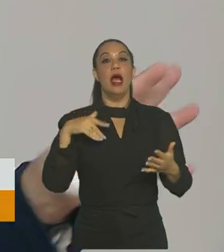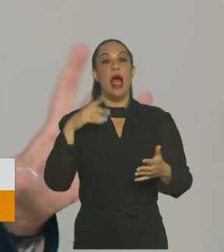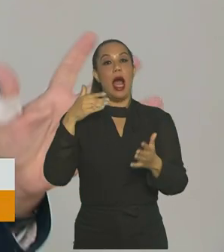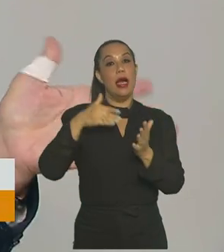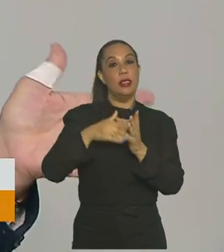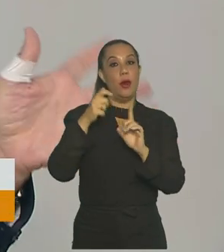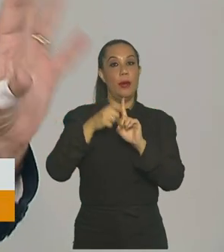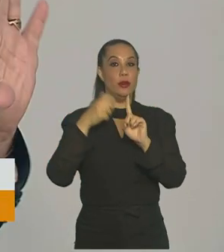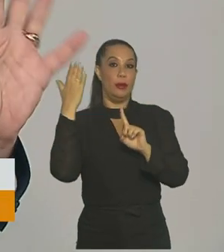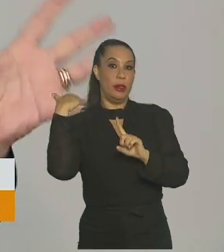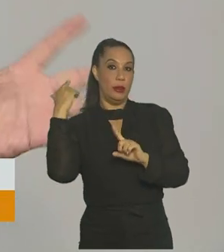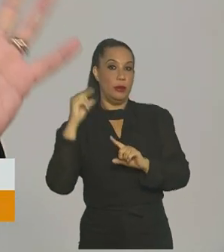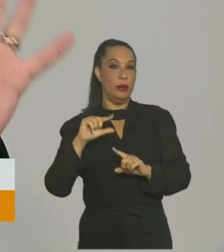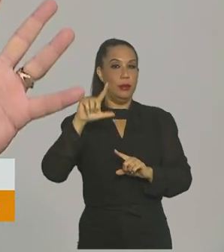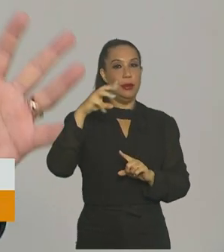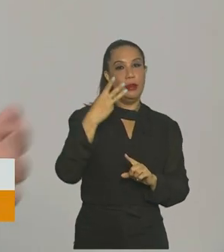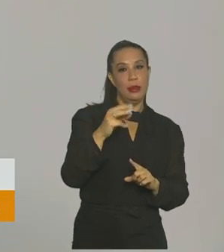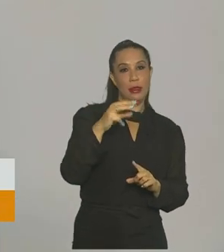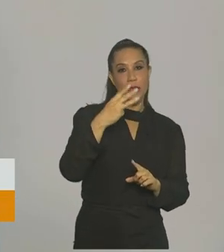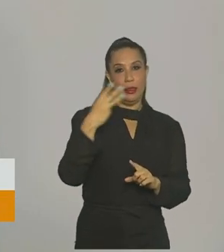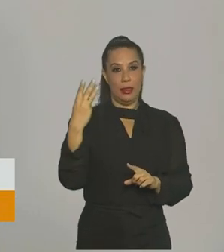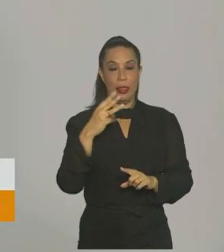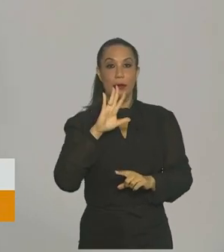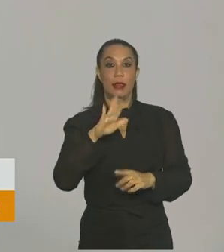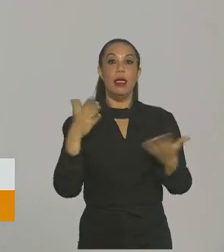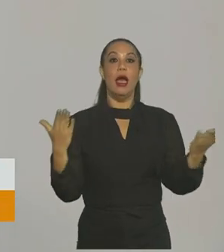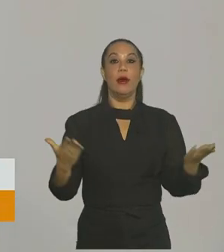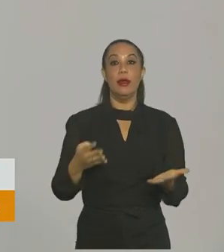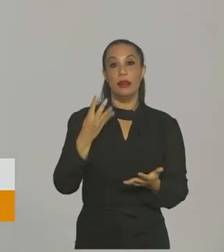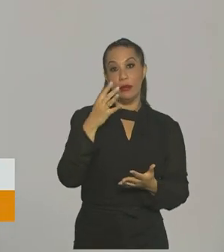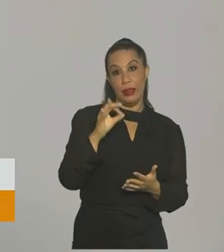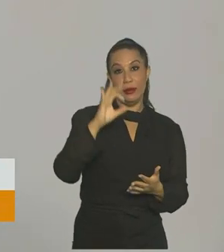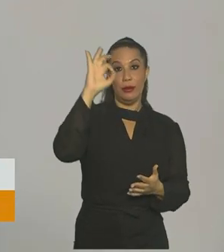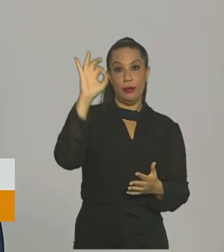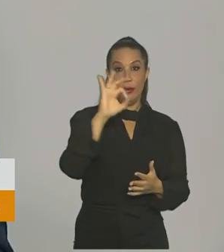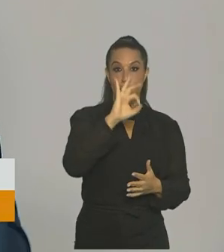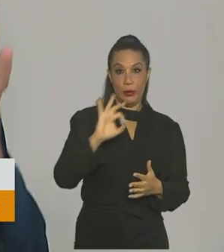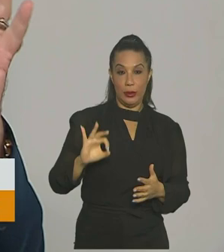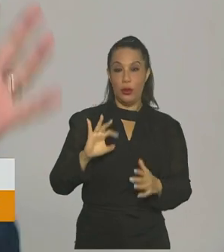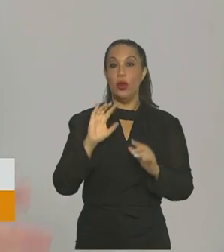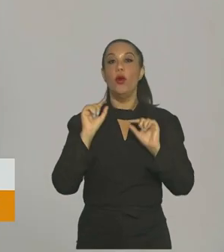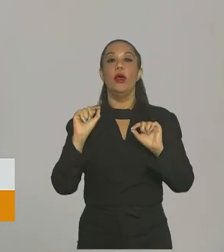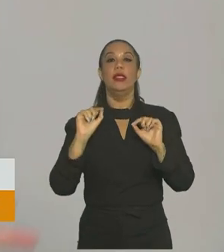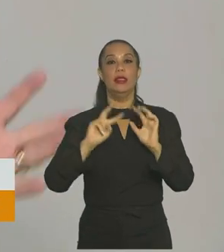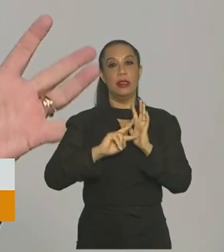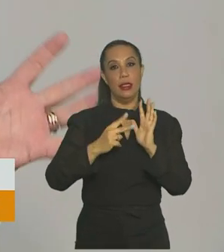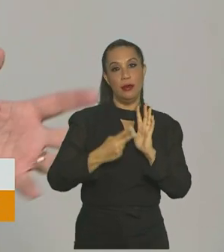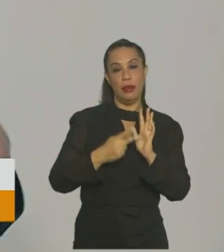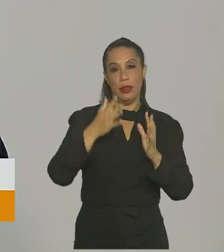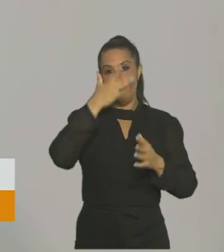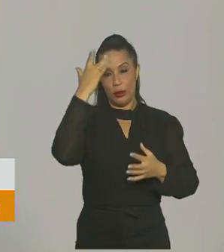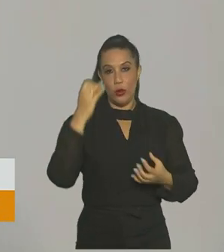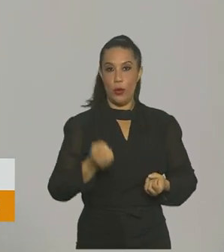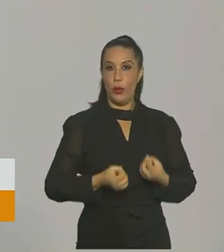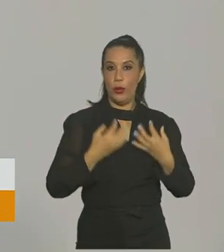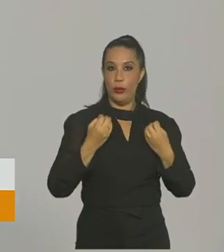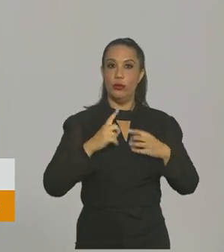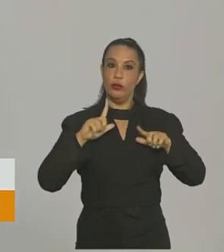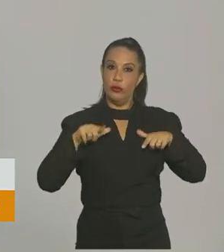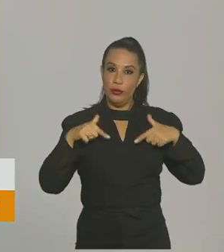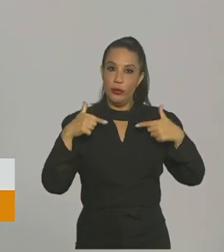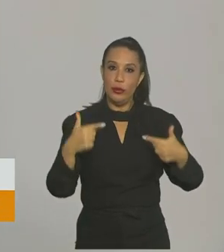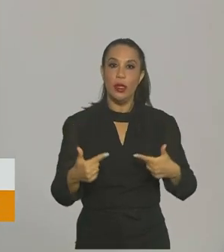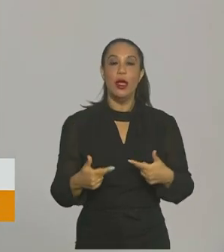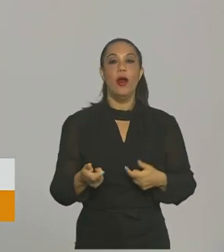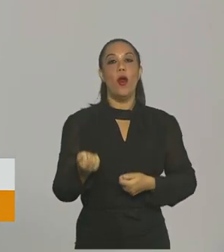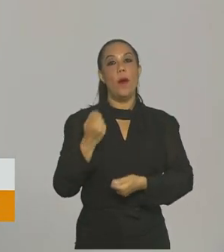o mês passado, o crescimento era em torno de 30%, 33%, agora foi 40%. Ou seja, os produtores estão se dedicando